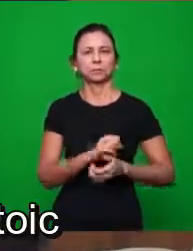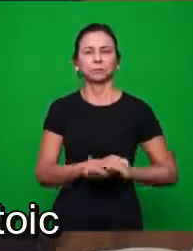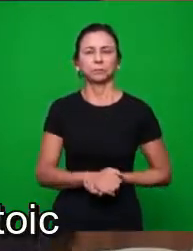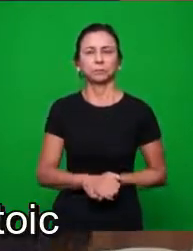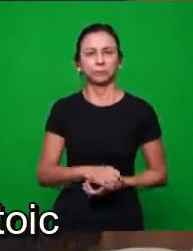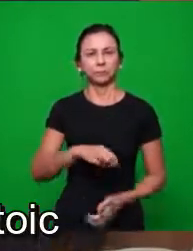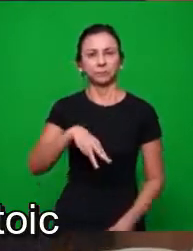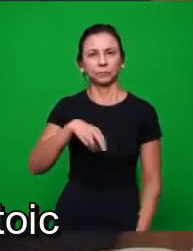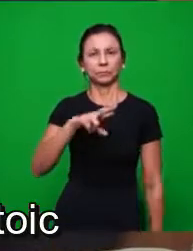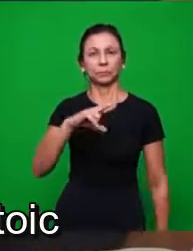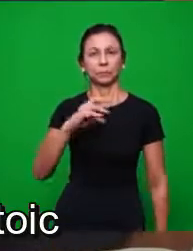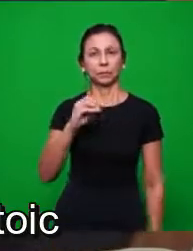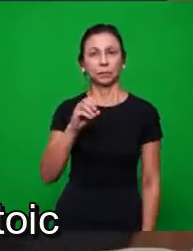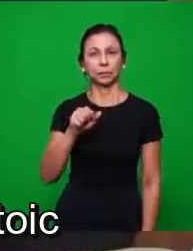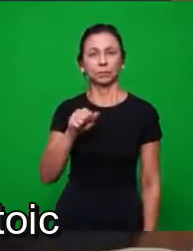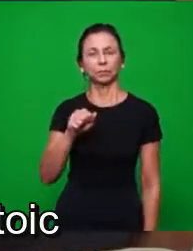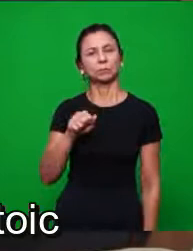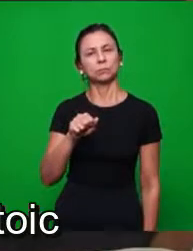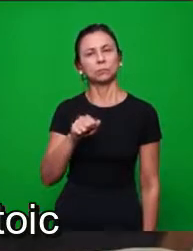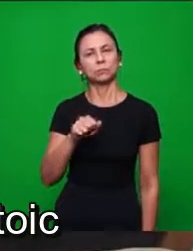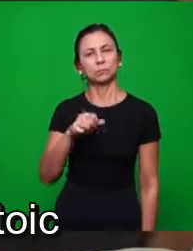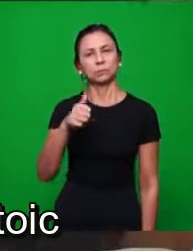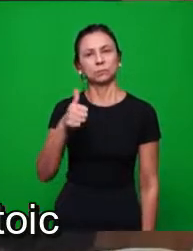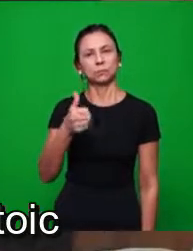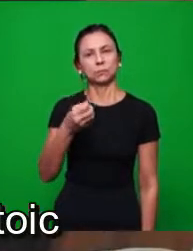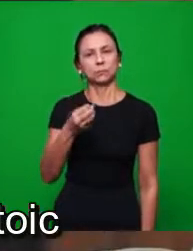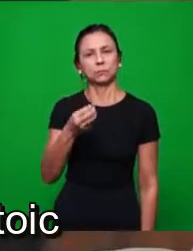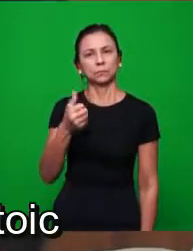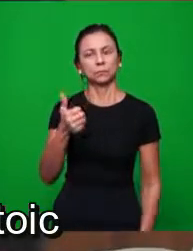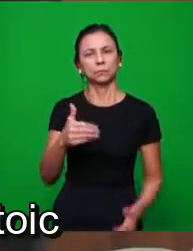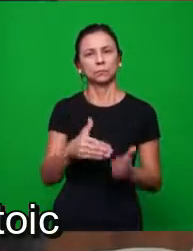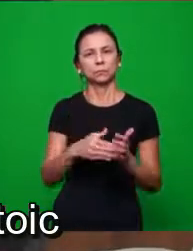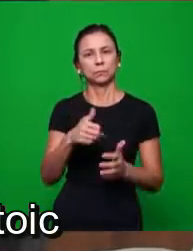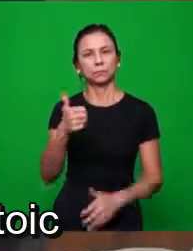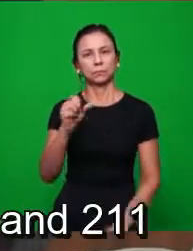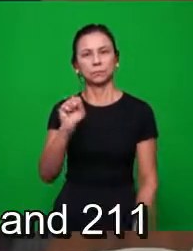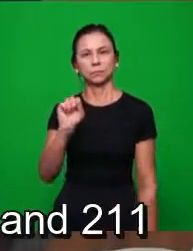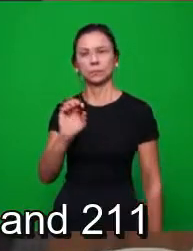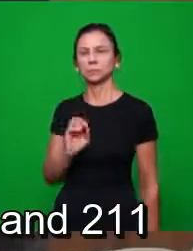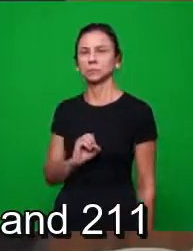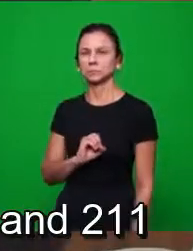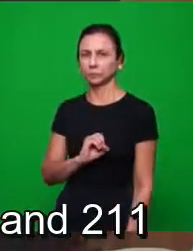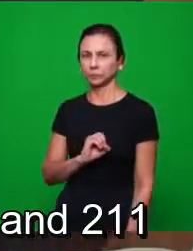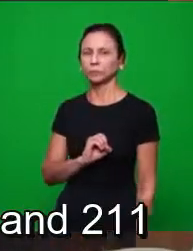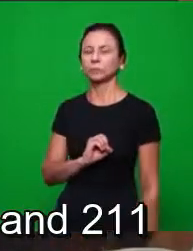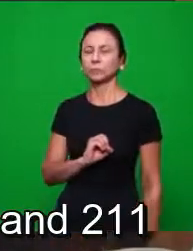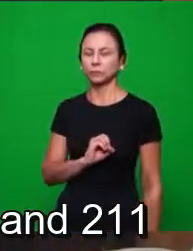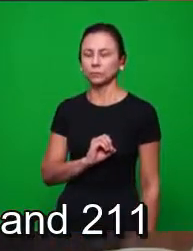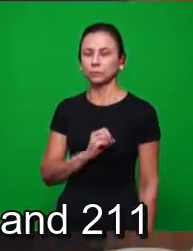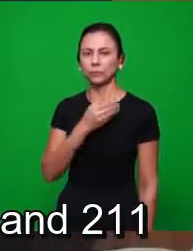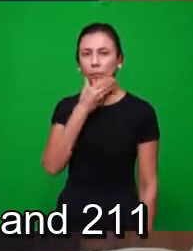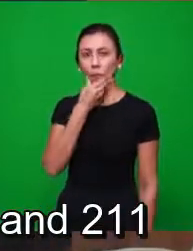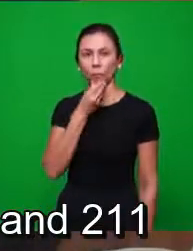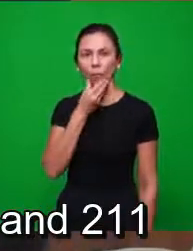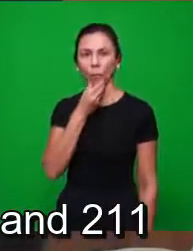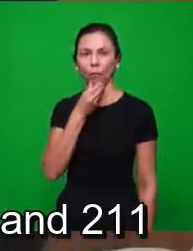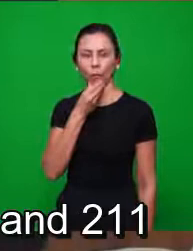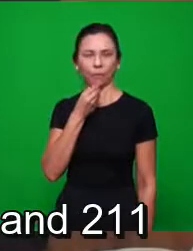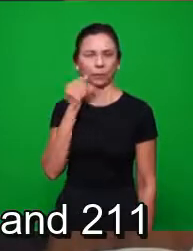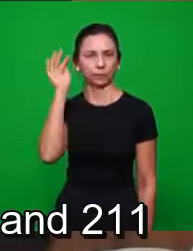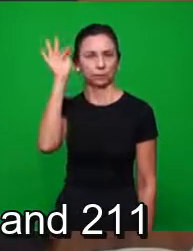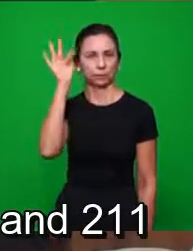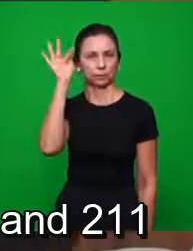Marco Aurélio, 161 a 180. Esse aqui era estoico, era um filósofo até.